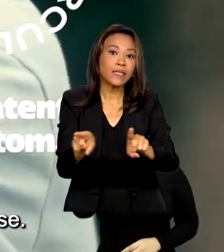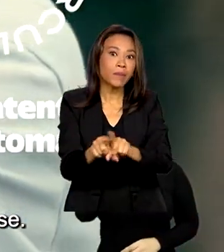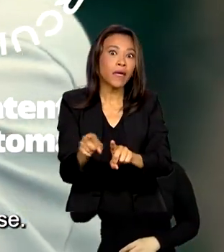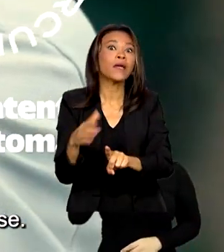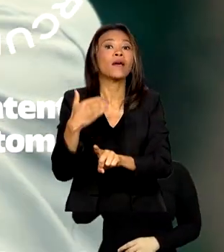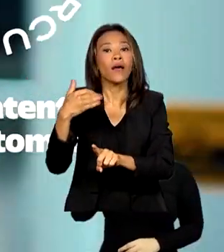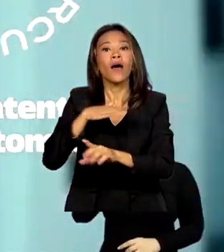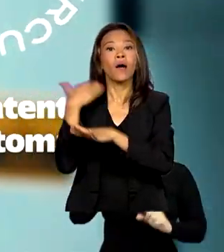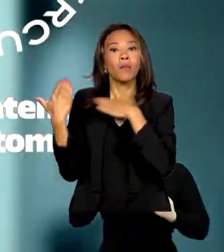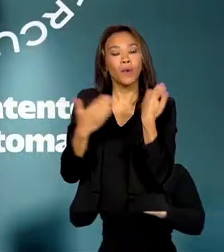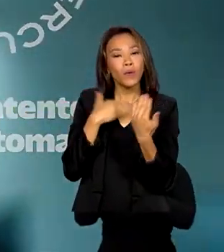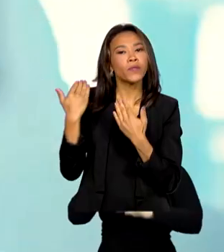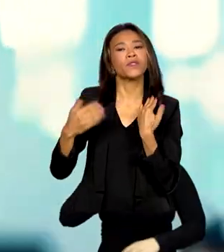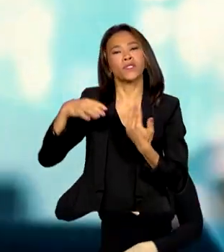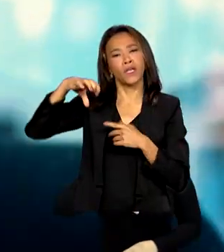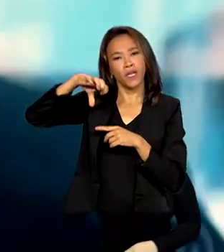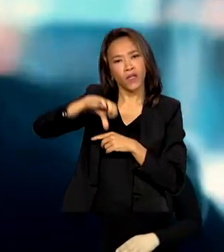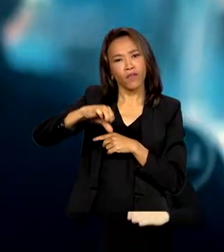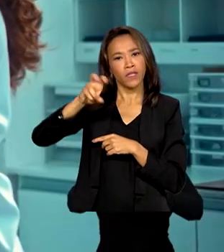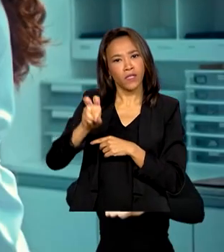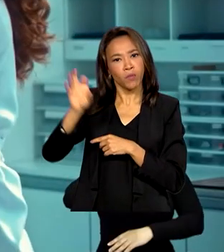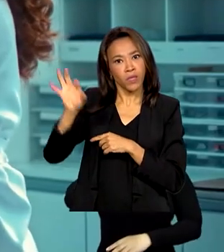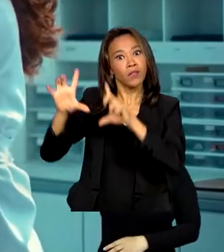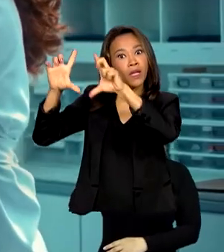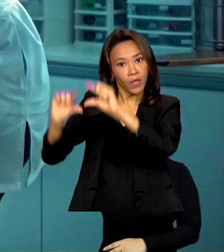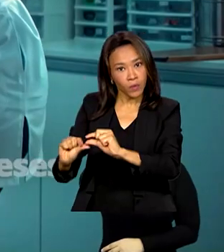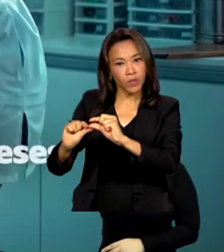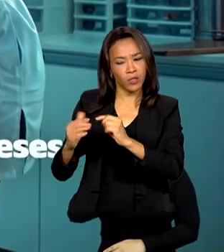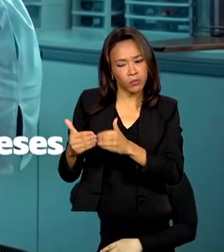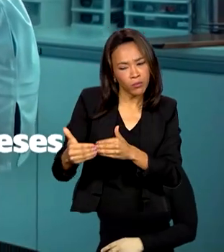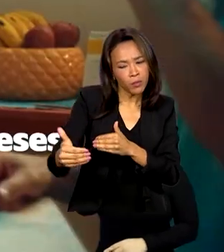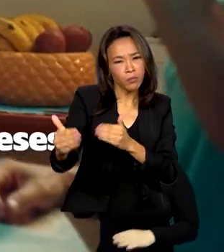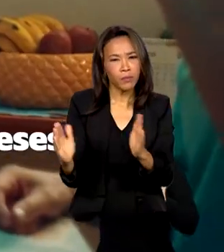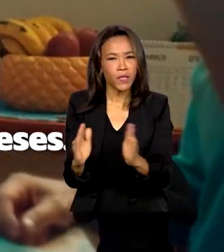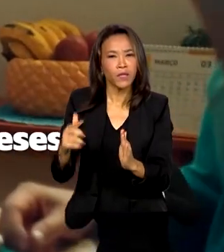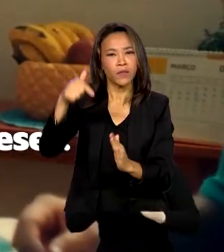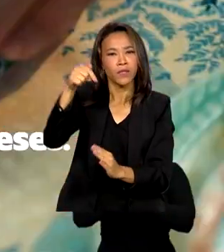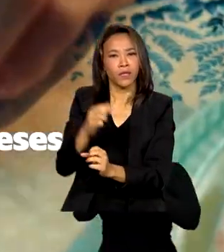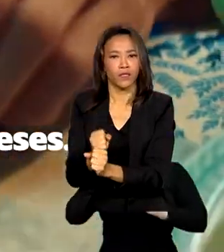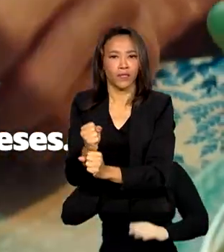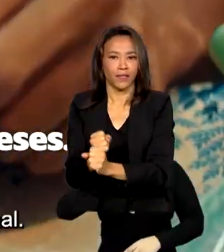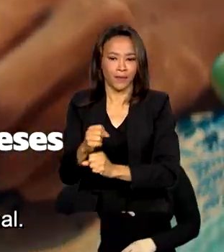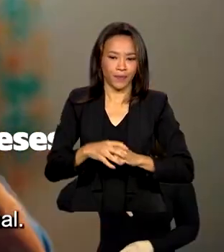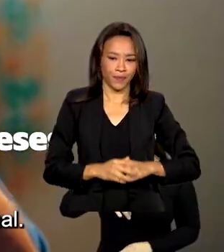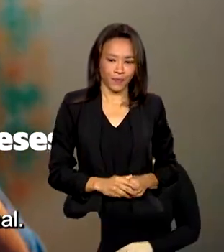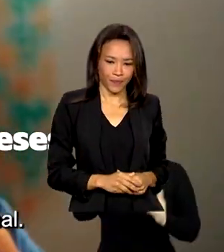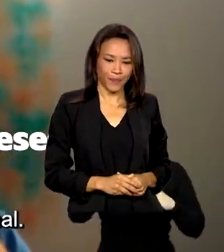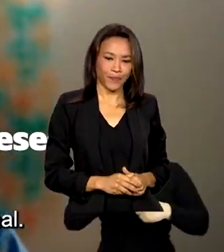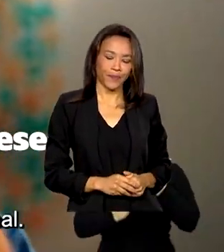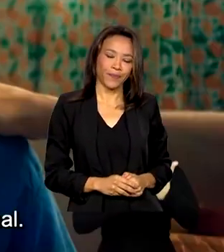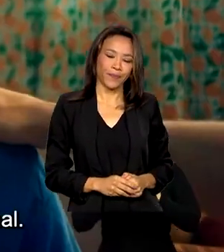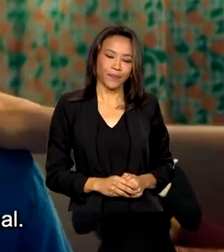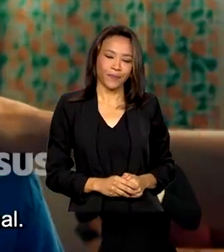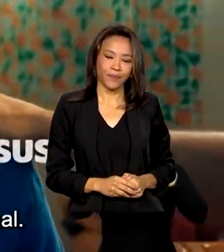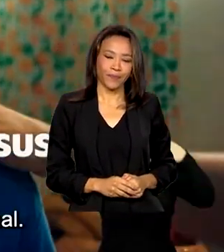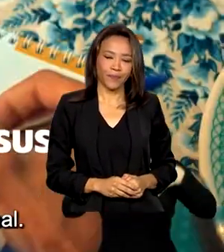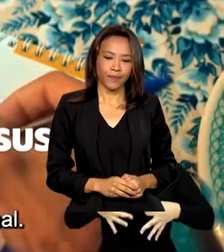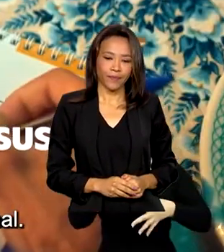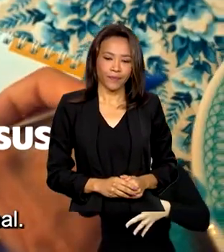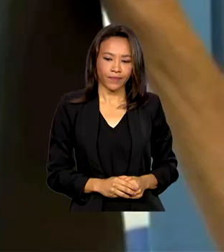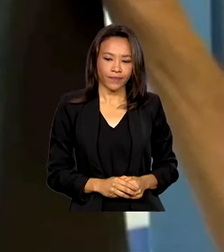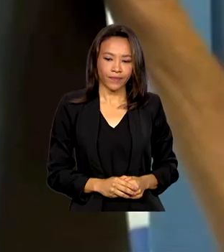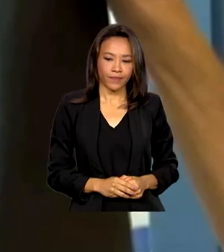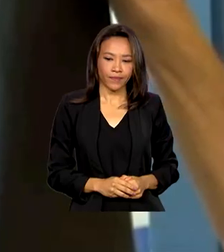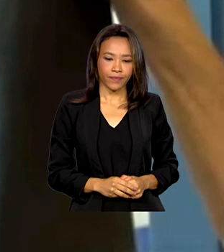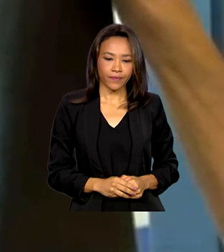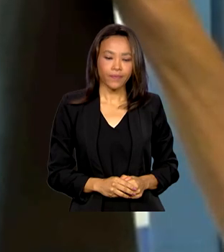mortalidade em 95% nos próximos sete anos. A tuberculose tem cura quando o tratamento é feito corretamente